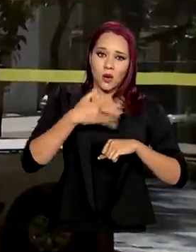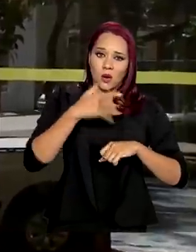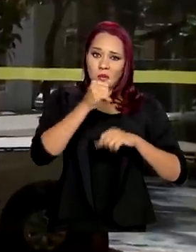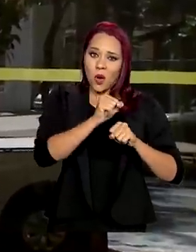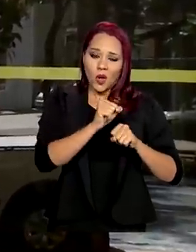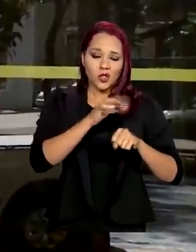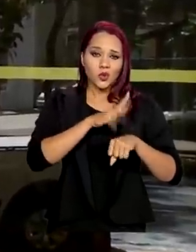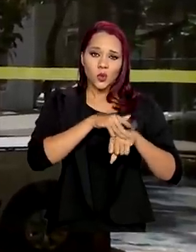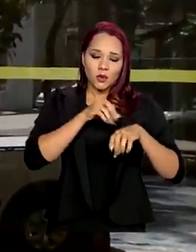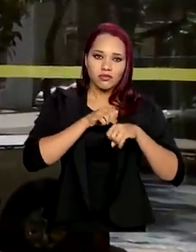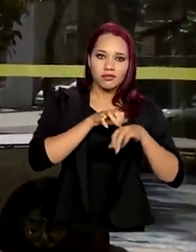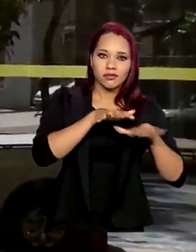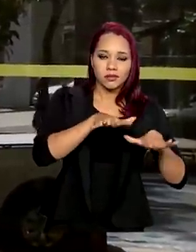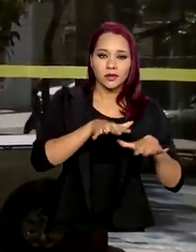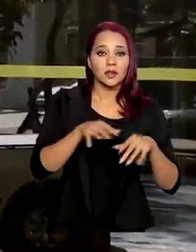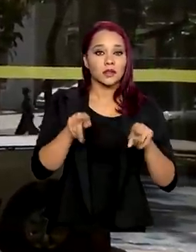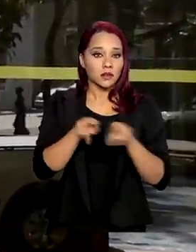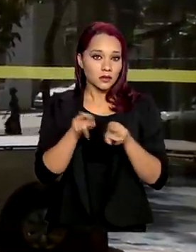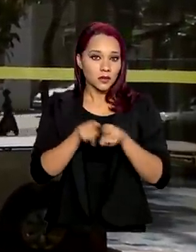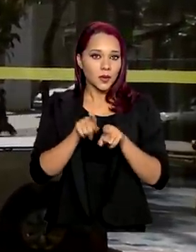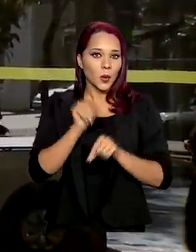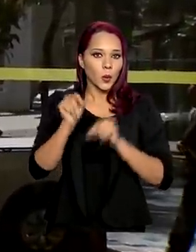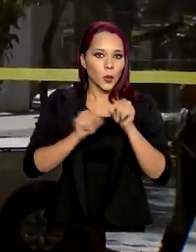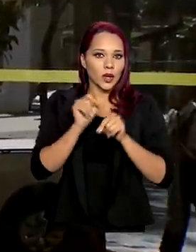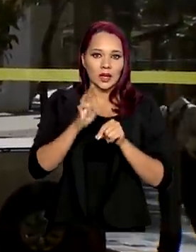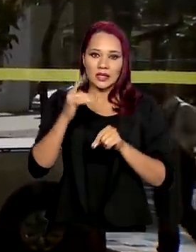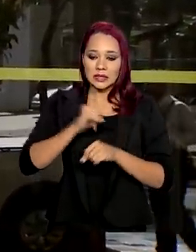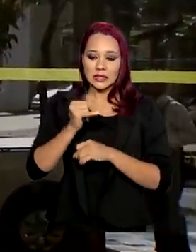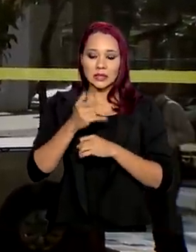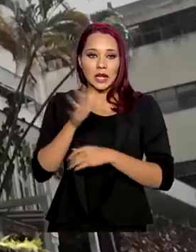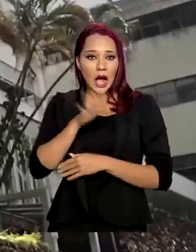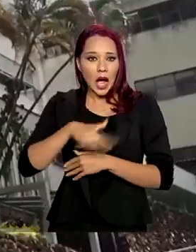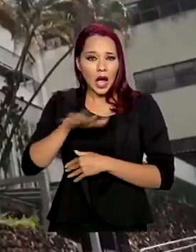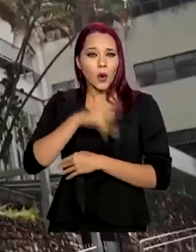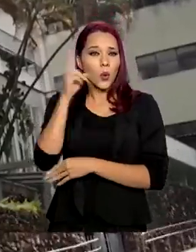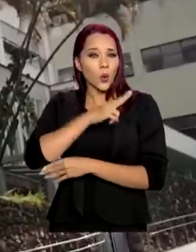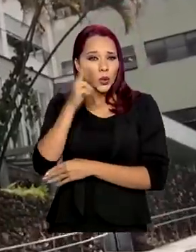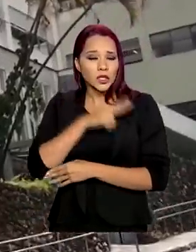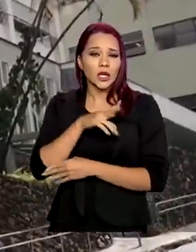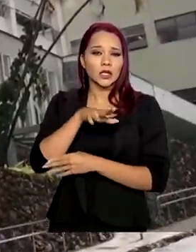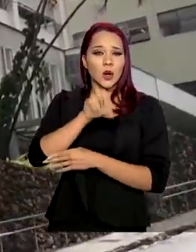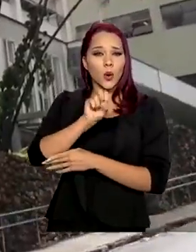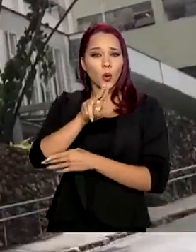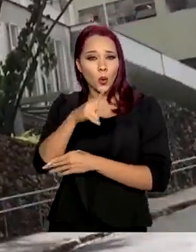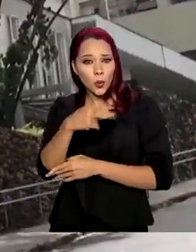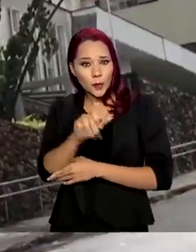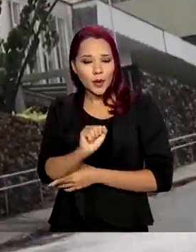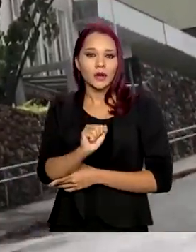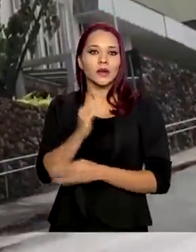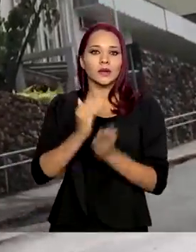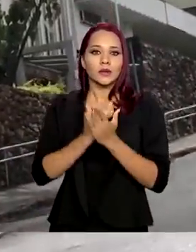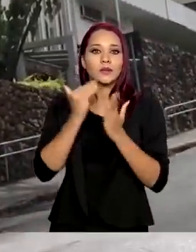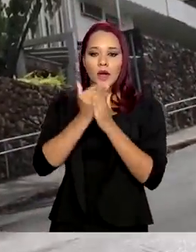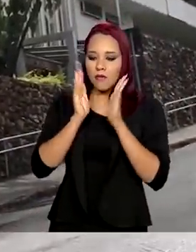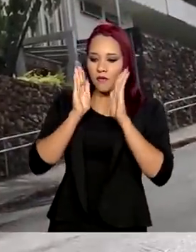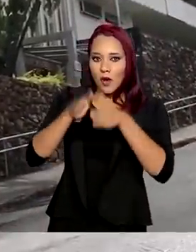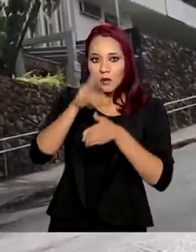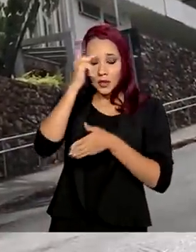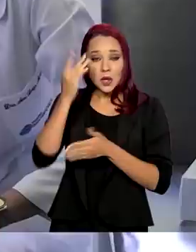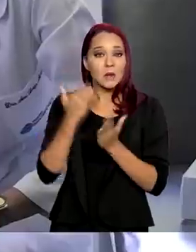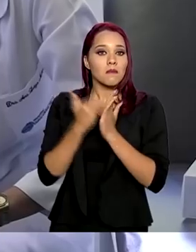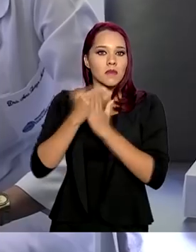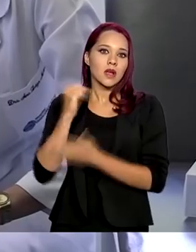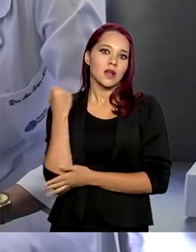doença. E para além disso, que as nossas portas de urgência, tanto o centro de quanto as UPAs, fiquem mais dedicadas para os pacientes mais